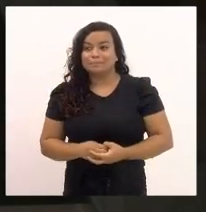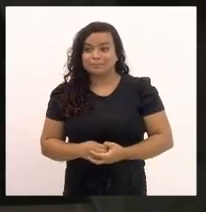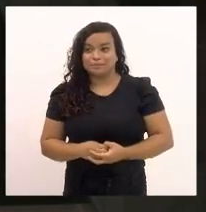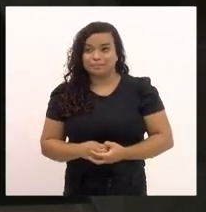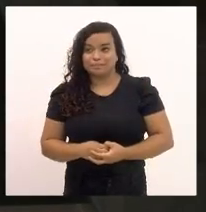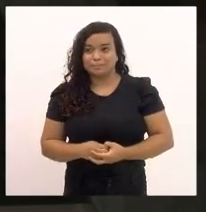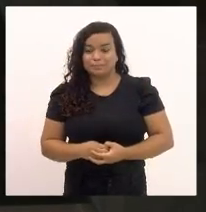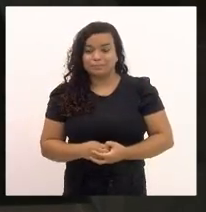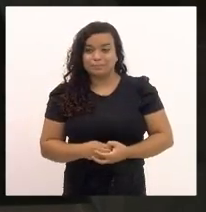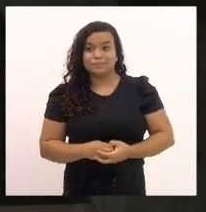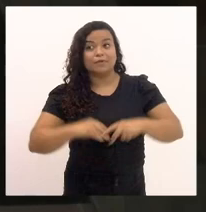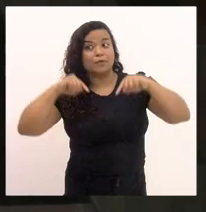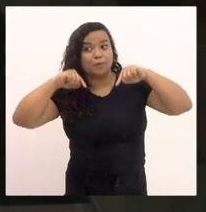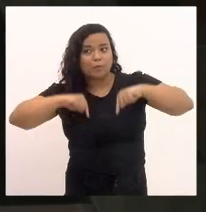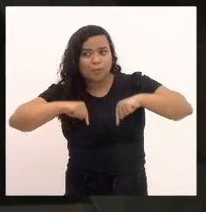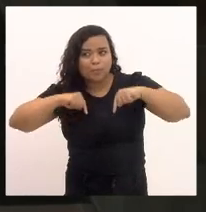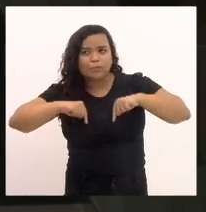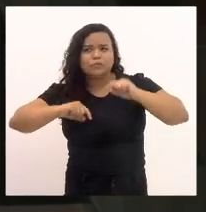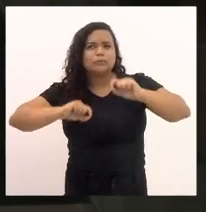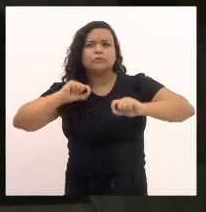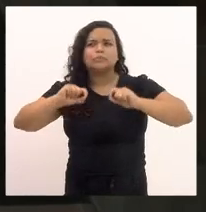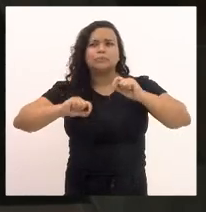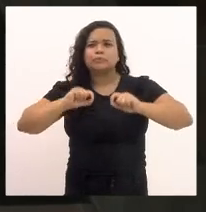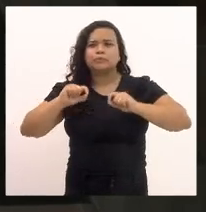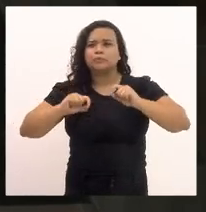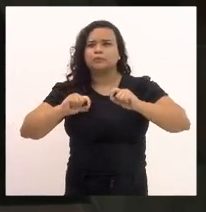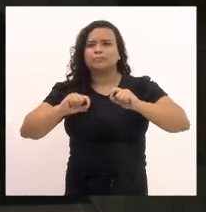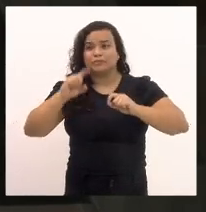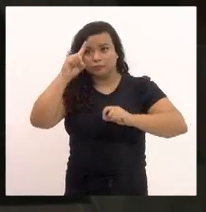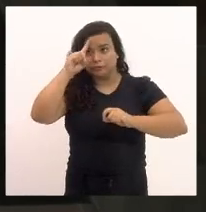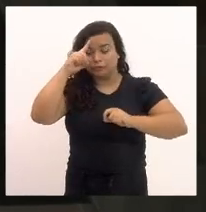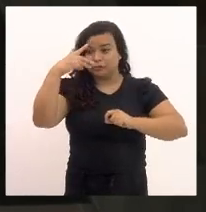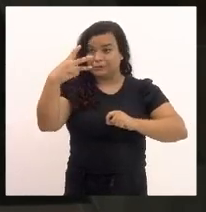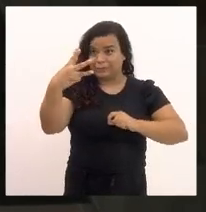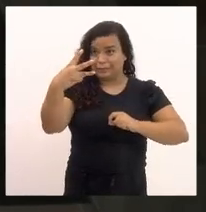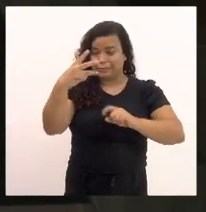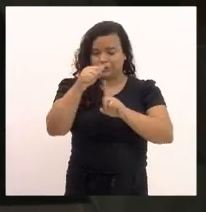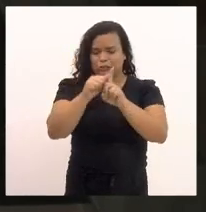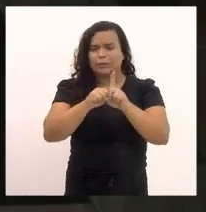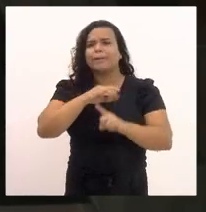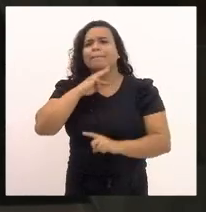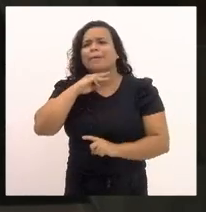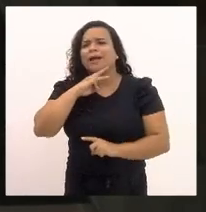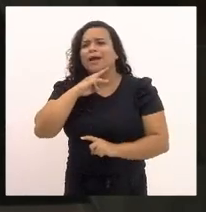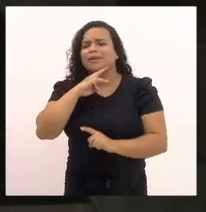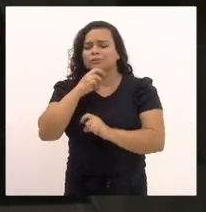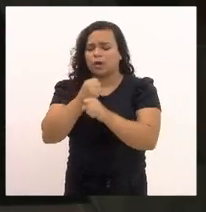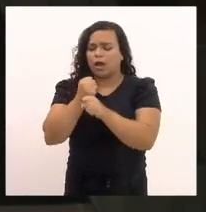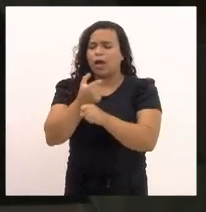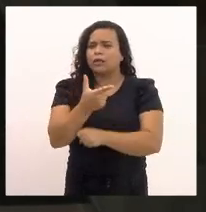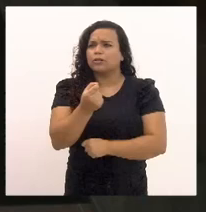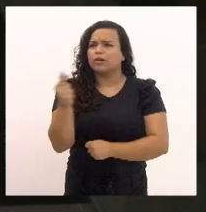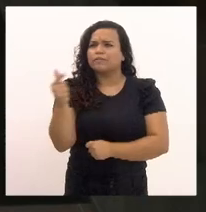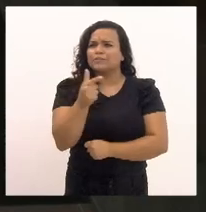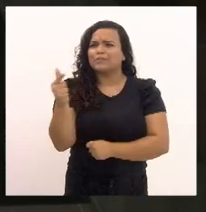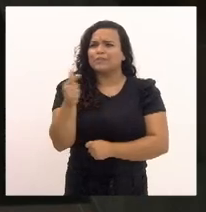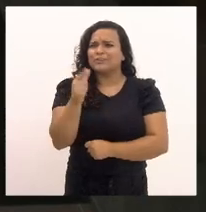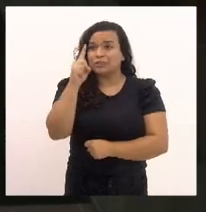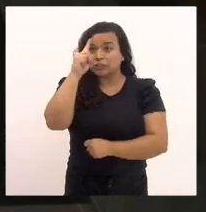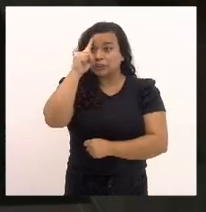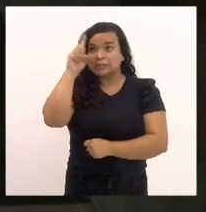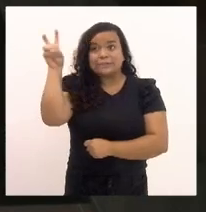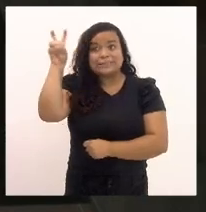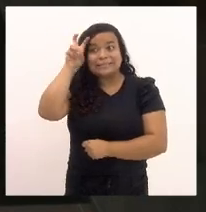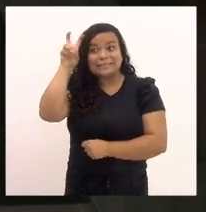Hoje, 3 de março de 2022, quinta-feira,